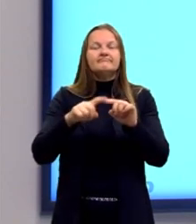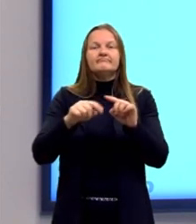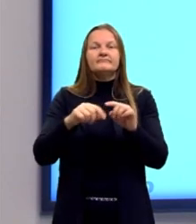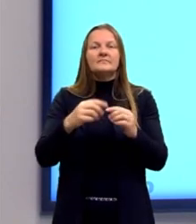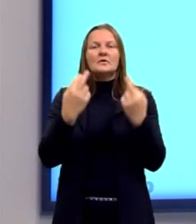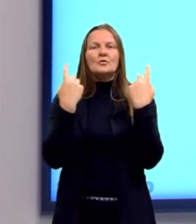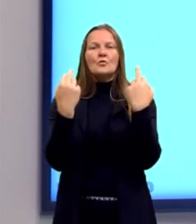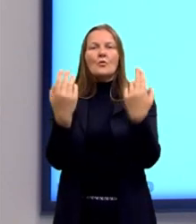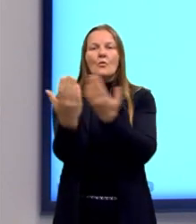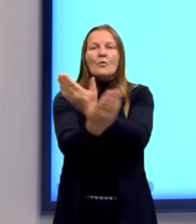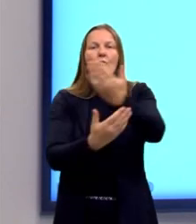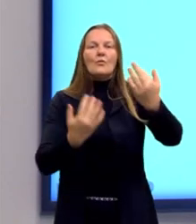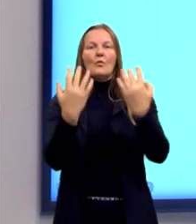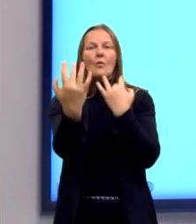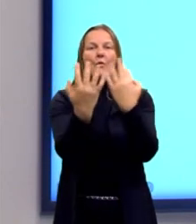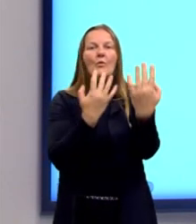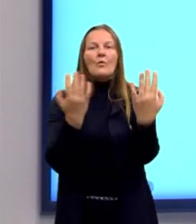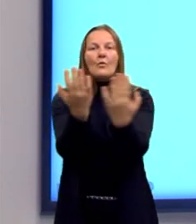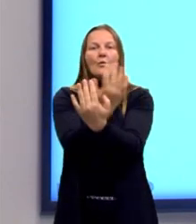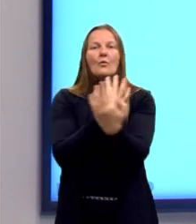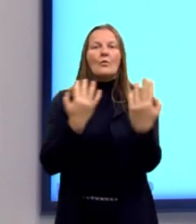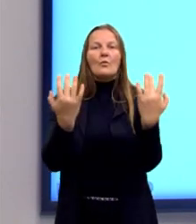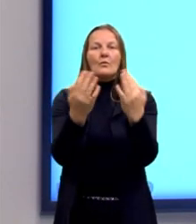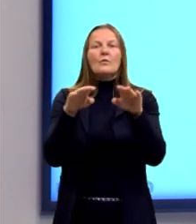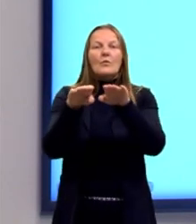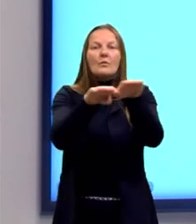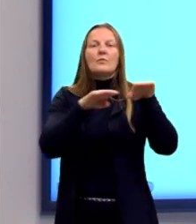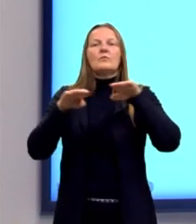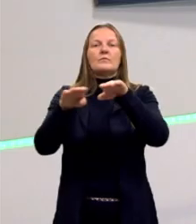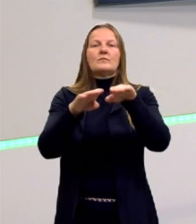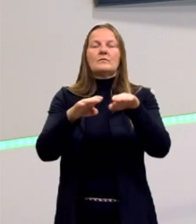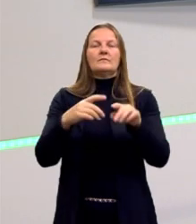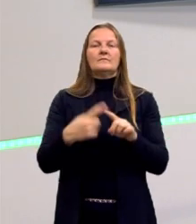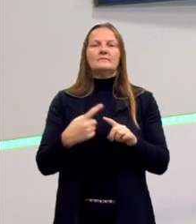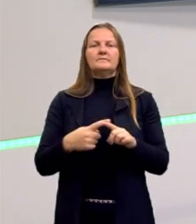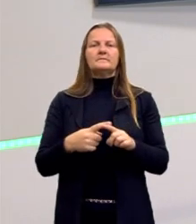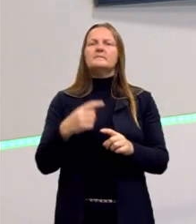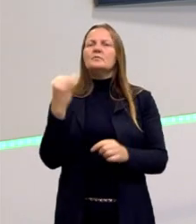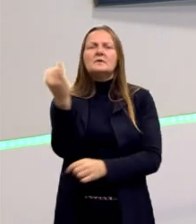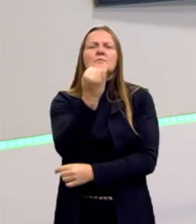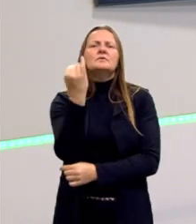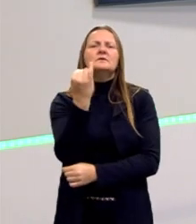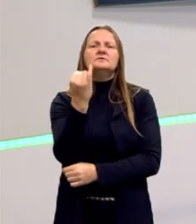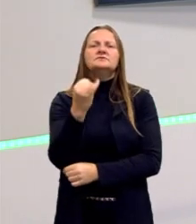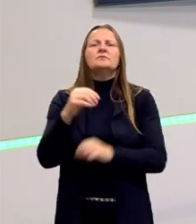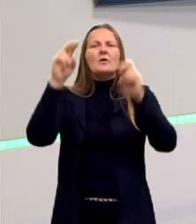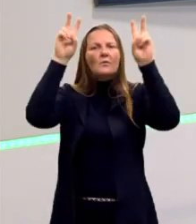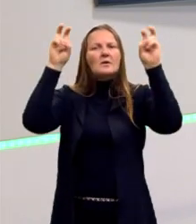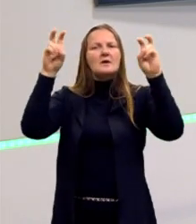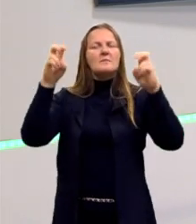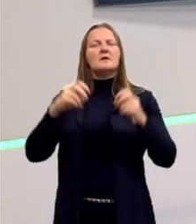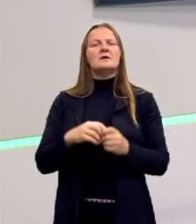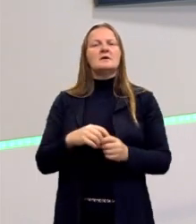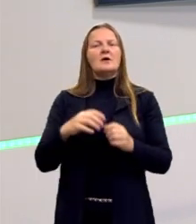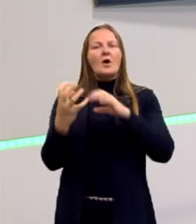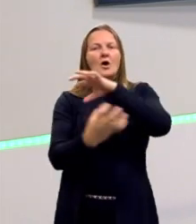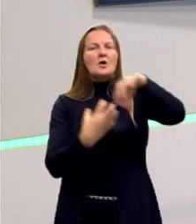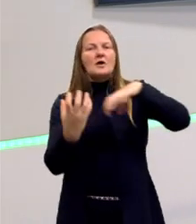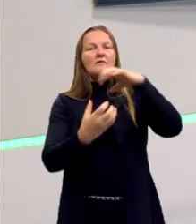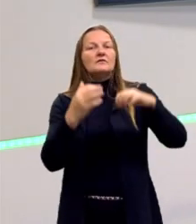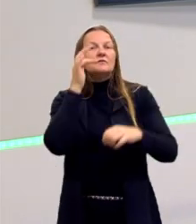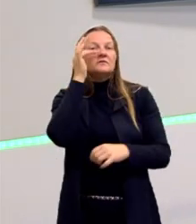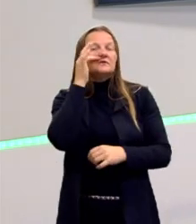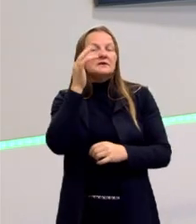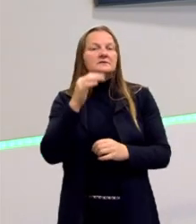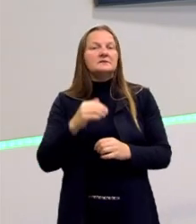comum. Por que que era importante isso aqui, iguais, né? Esse é um lema da Revolução Francesa, a liberdade, igualdade